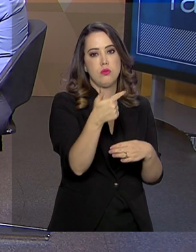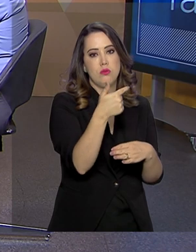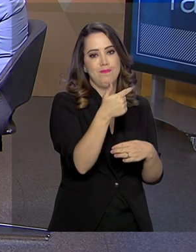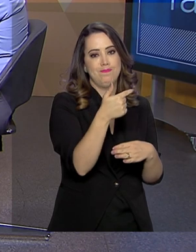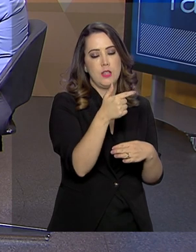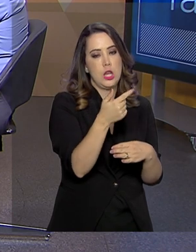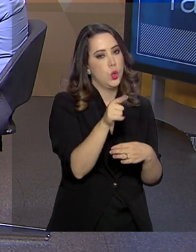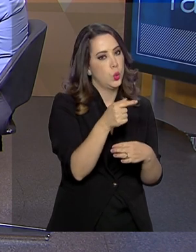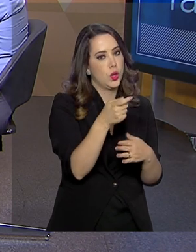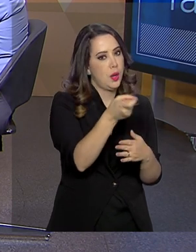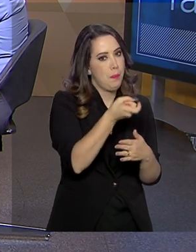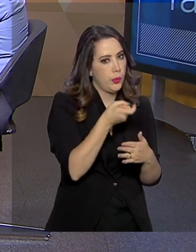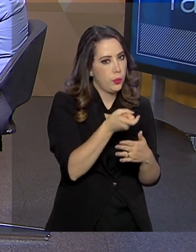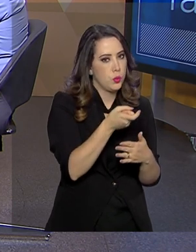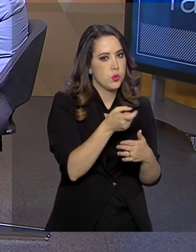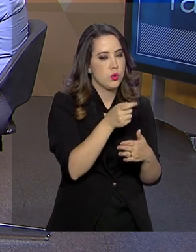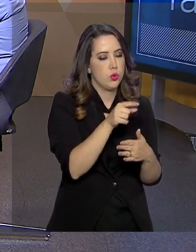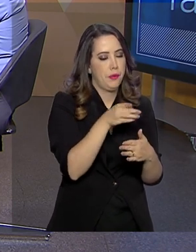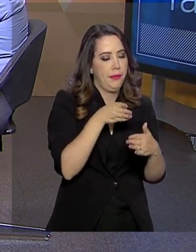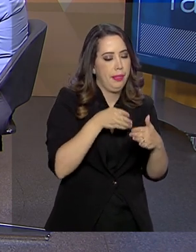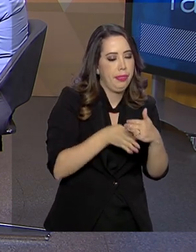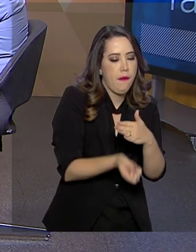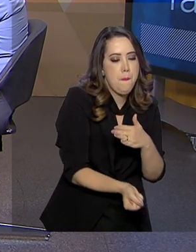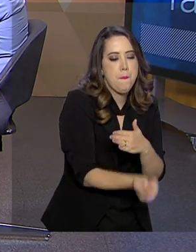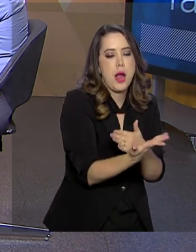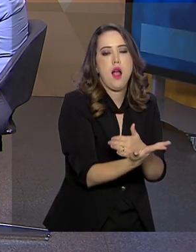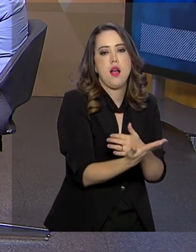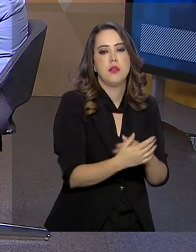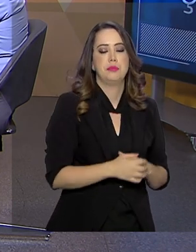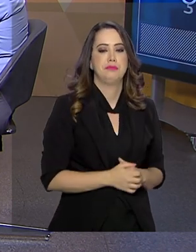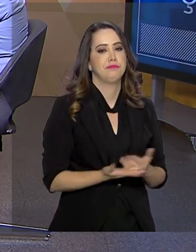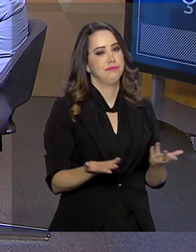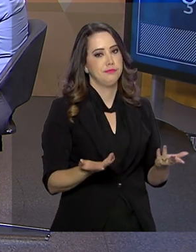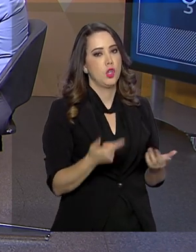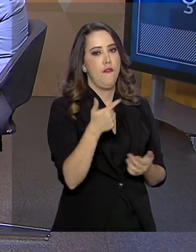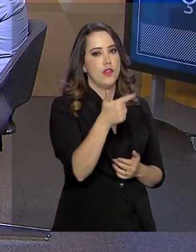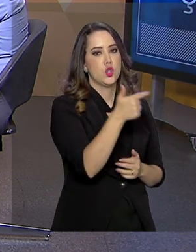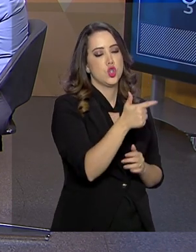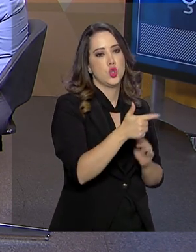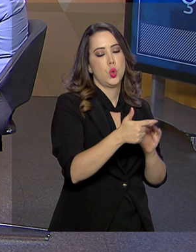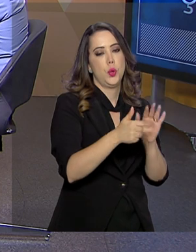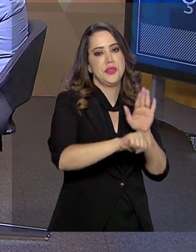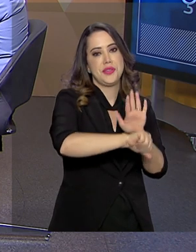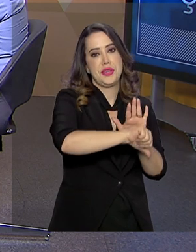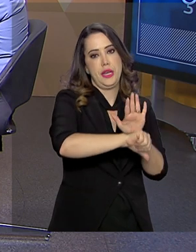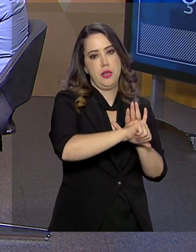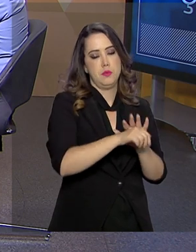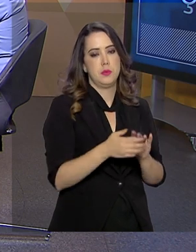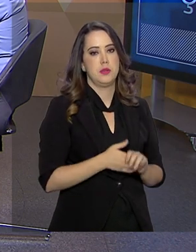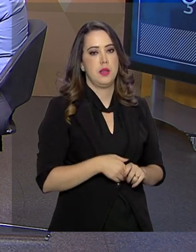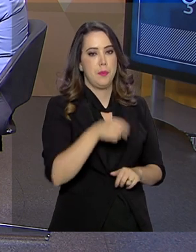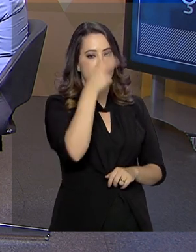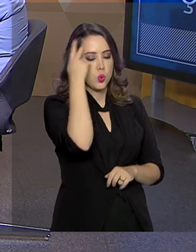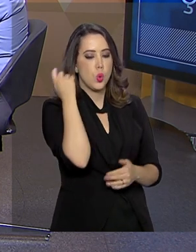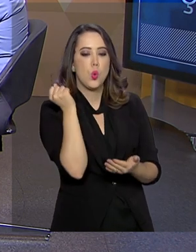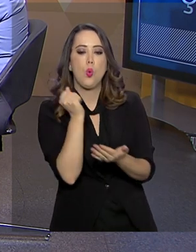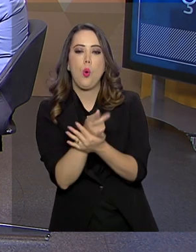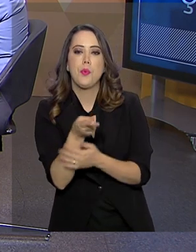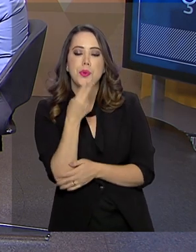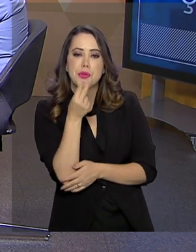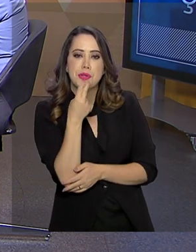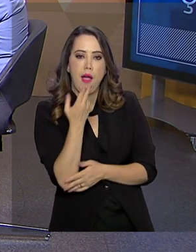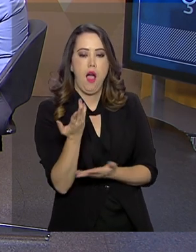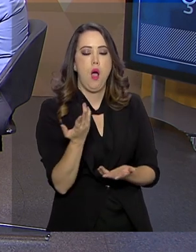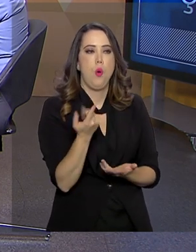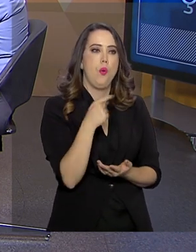entender. Então, imagina assim, o cidadão que foi lá e comprou um maço de cigarro e acendeu um cigarro para o Paraguai. Ali tem crime